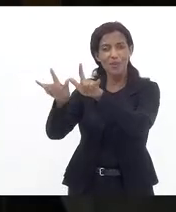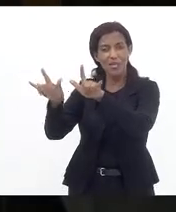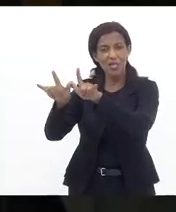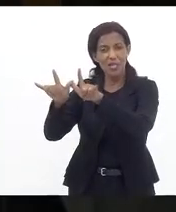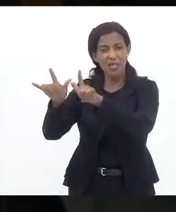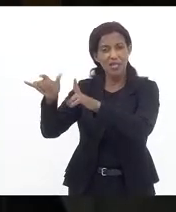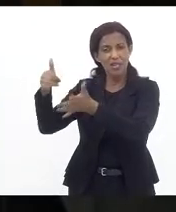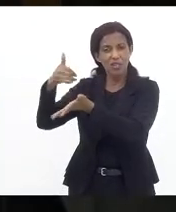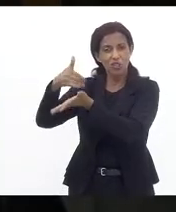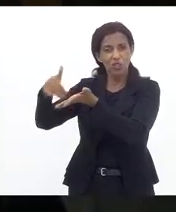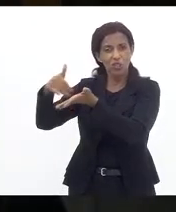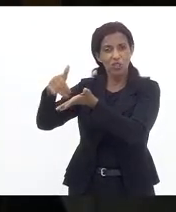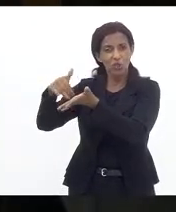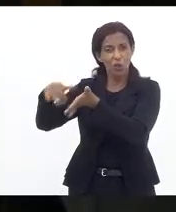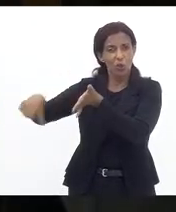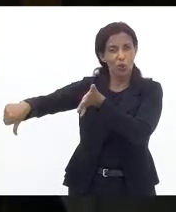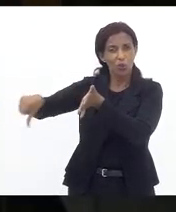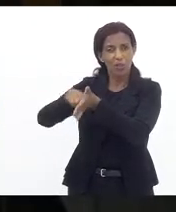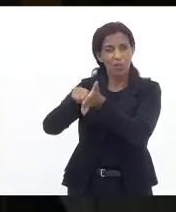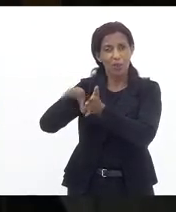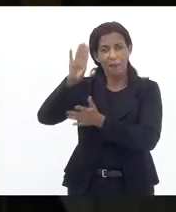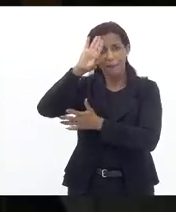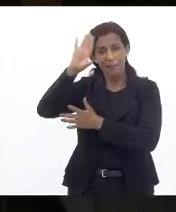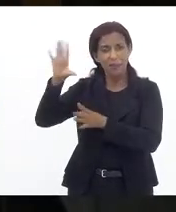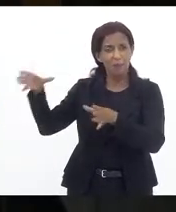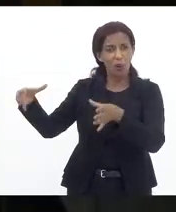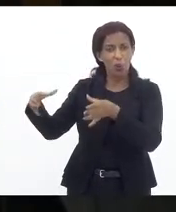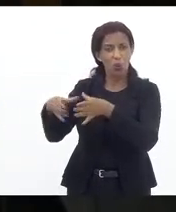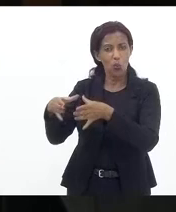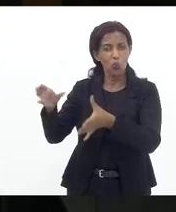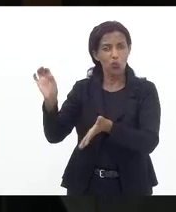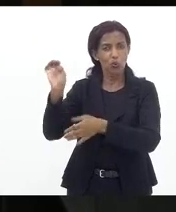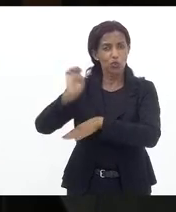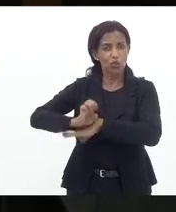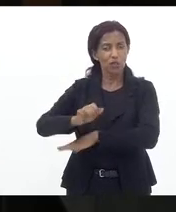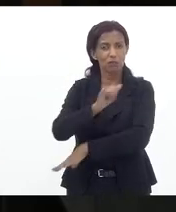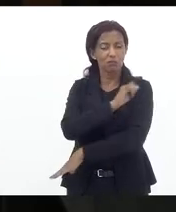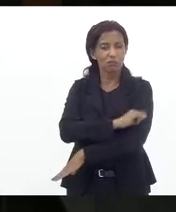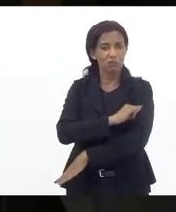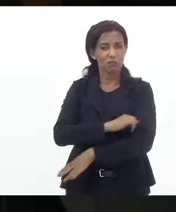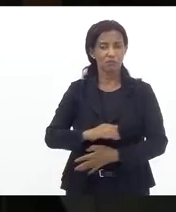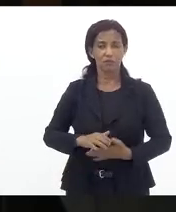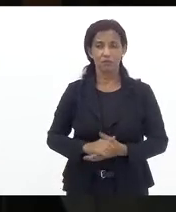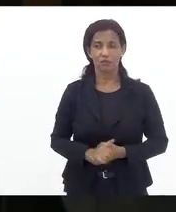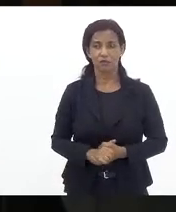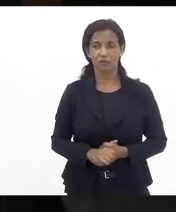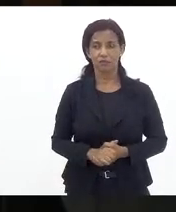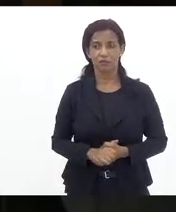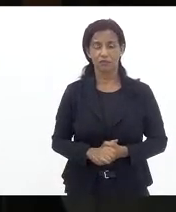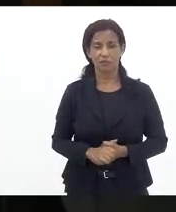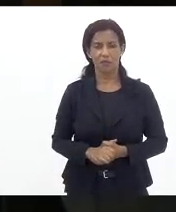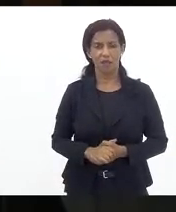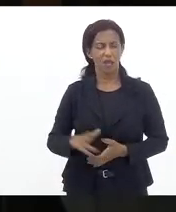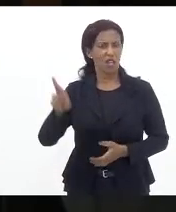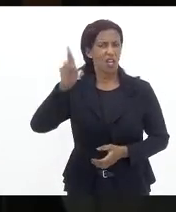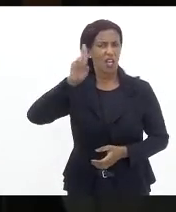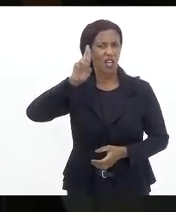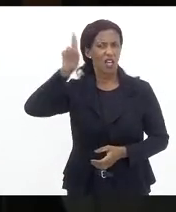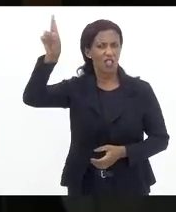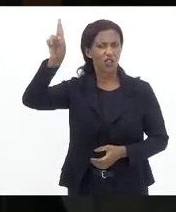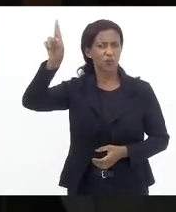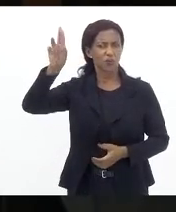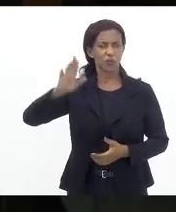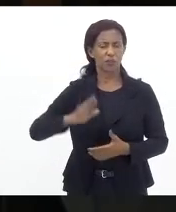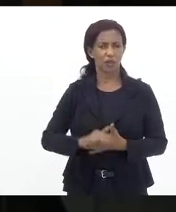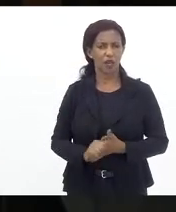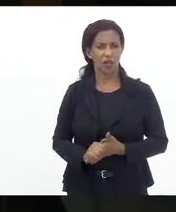crime principal grupo de extermínio a atuar no estado do Rio de Janeiro responsável por centenas de assassinatos só para